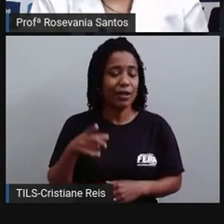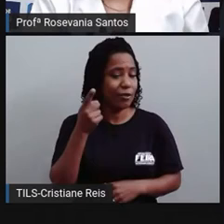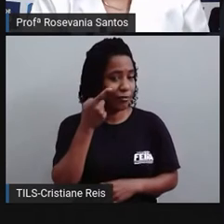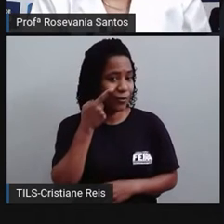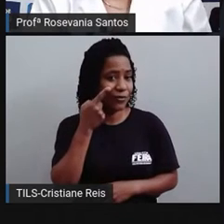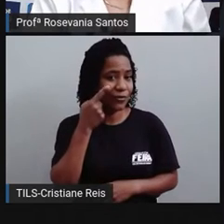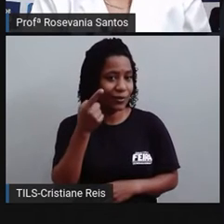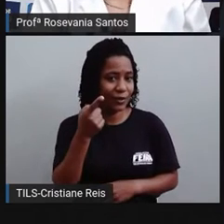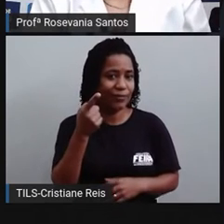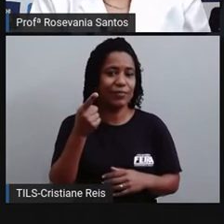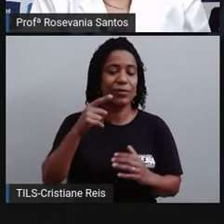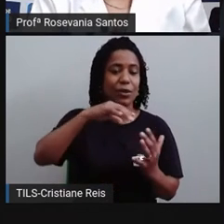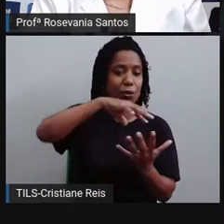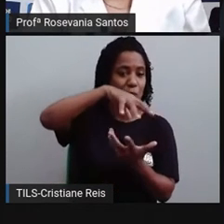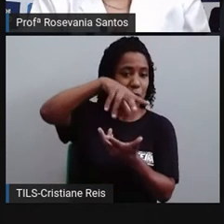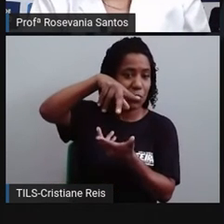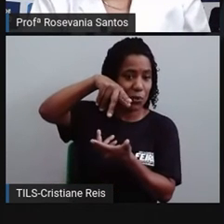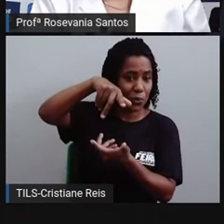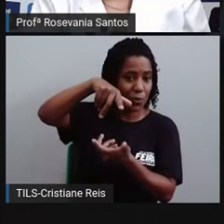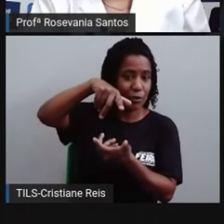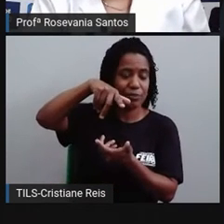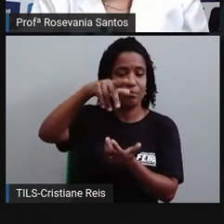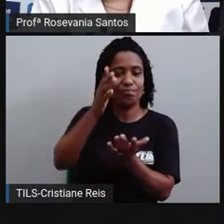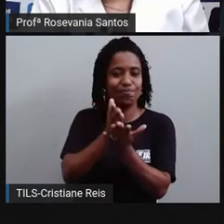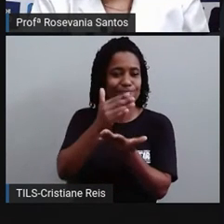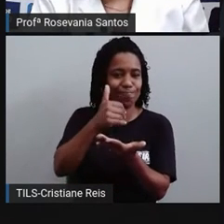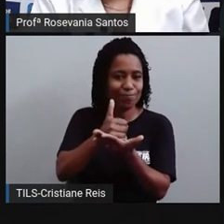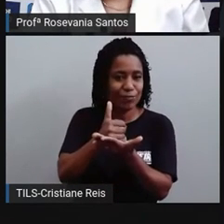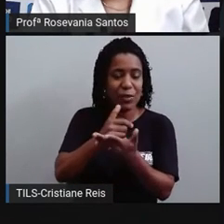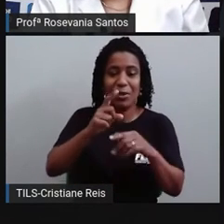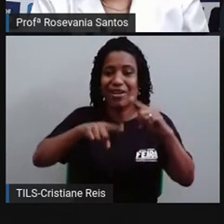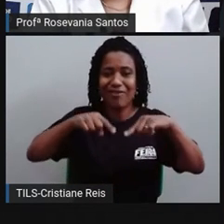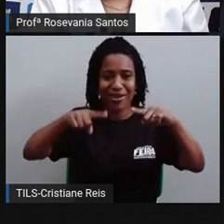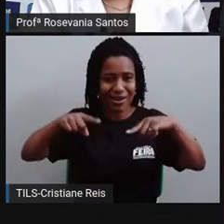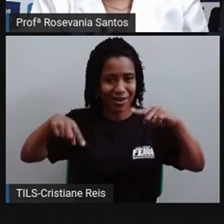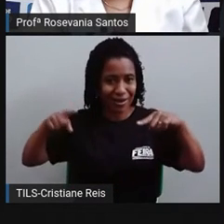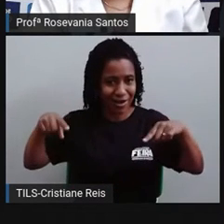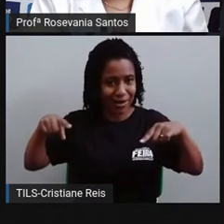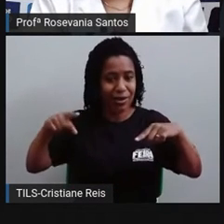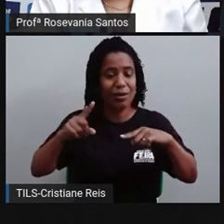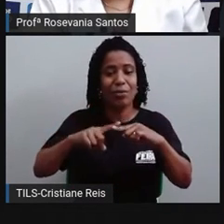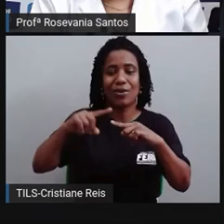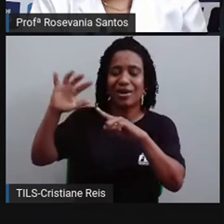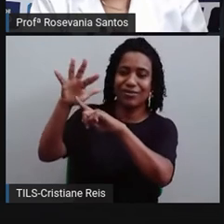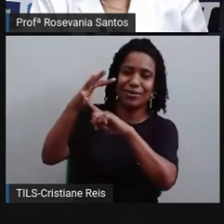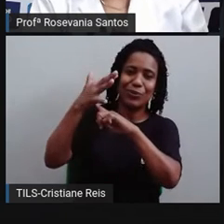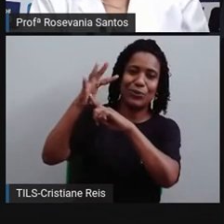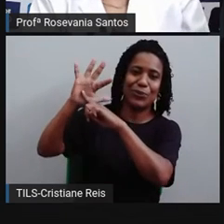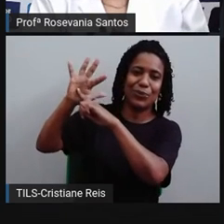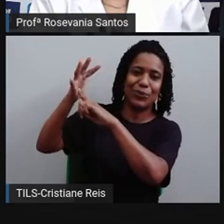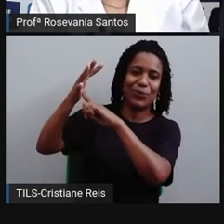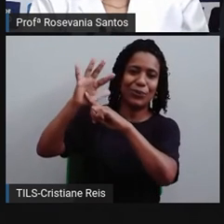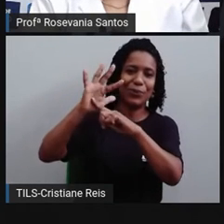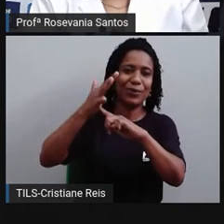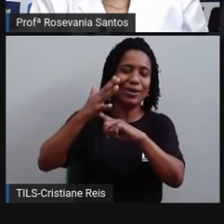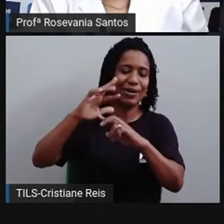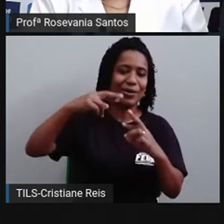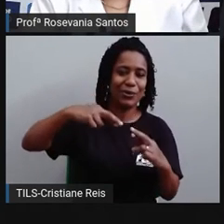esse fenômeno, né? E é justamente por causa desse eixo de inclinação. Então, ele provoca uma série de